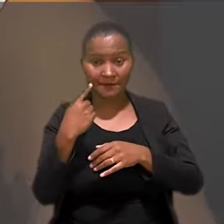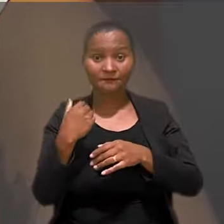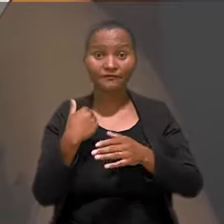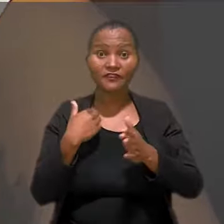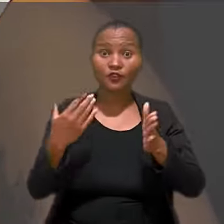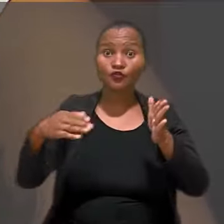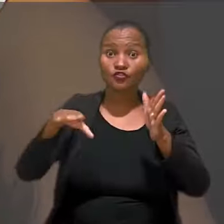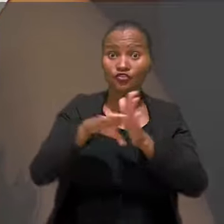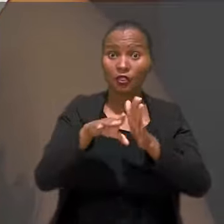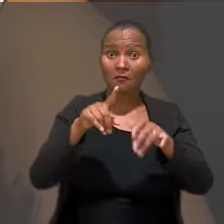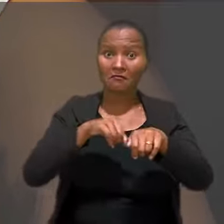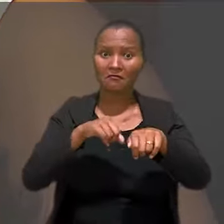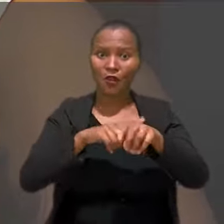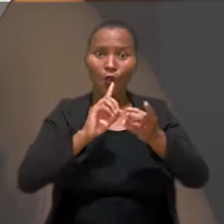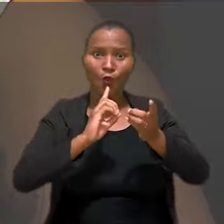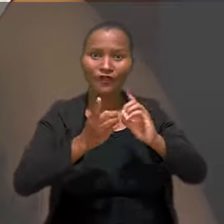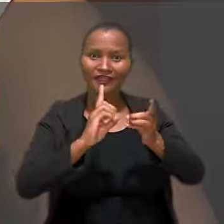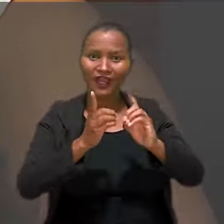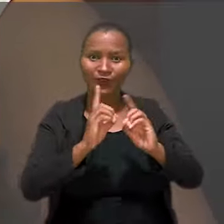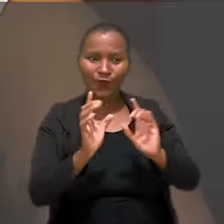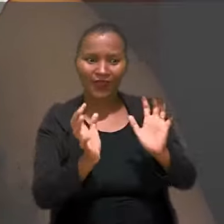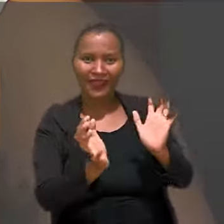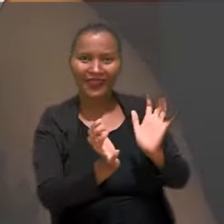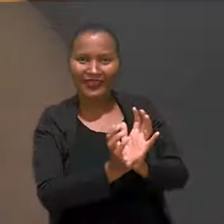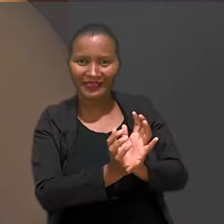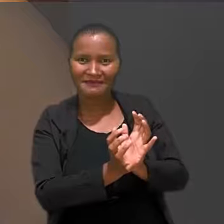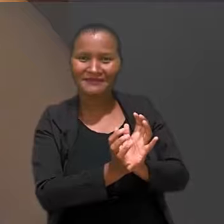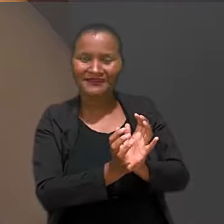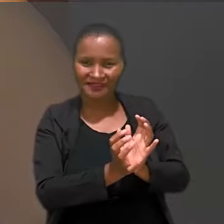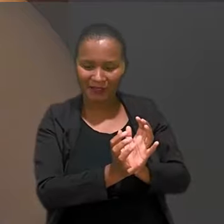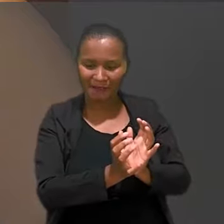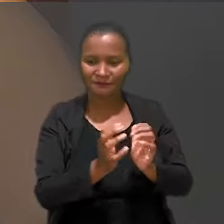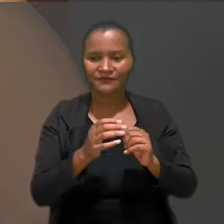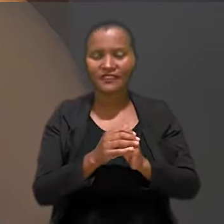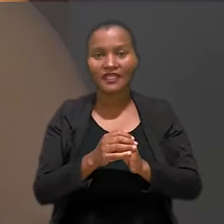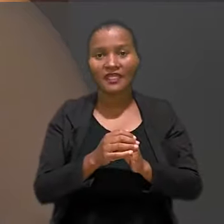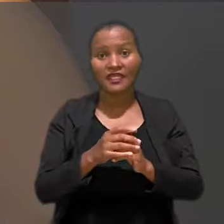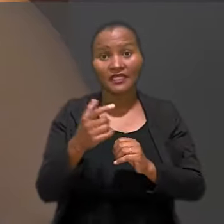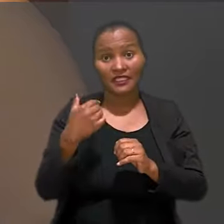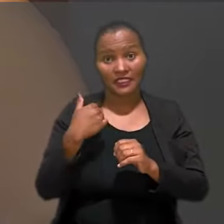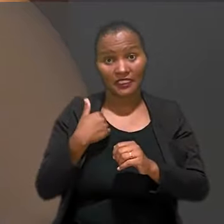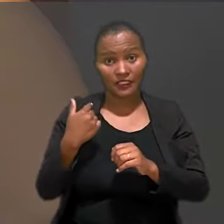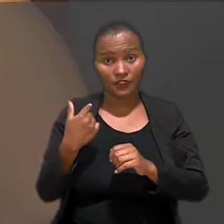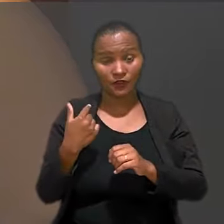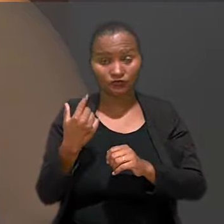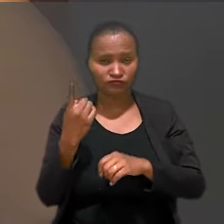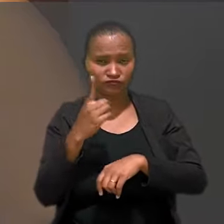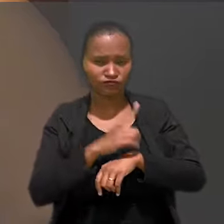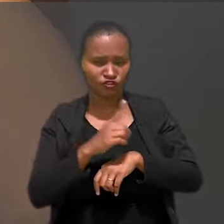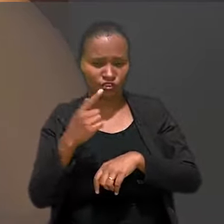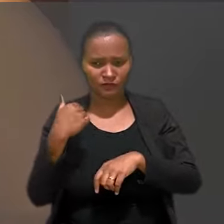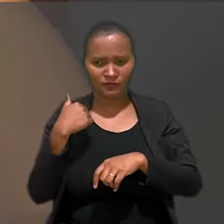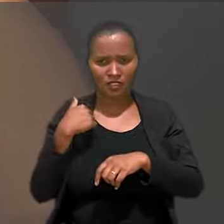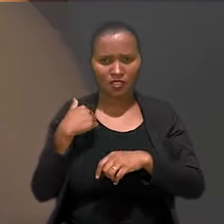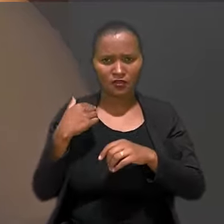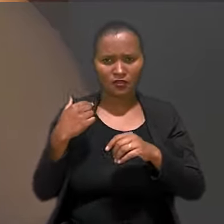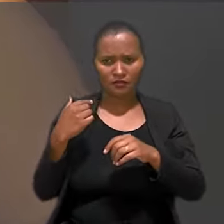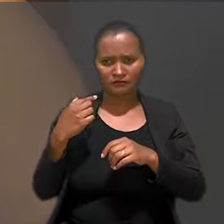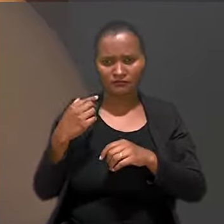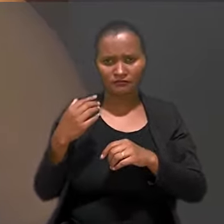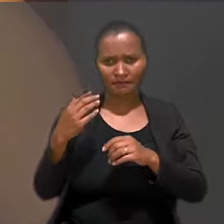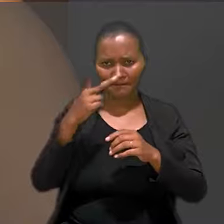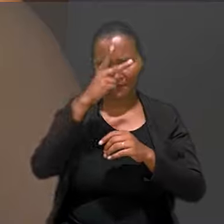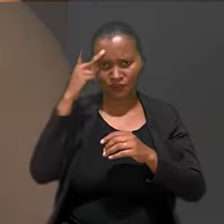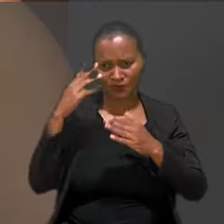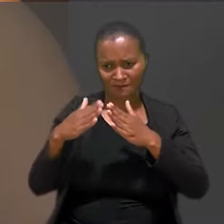cheguei até o momento de estar coordenadora de uma equipe. Em um dado momento, eu fui solicitada que me